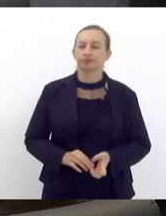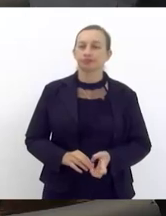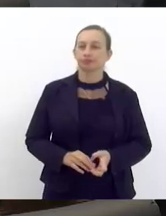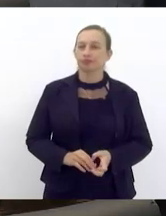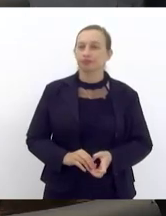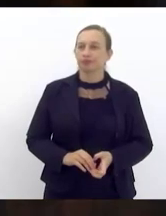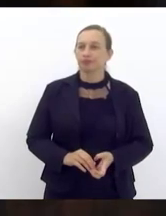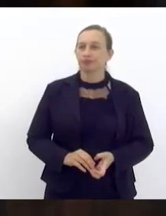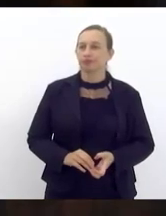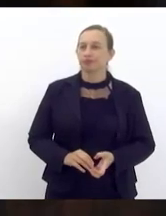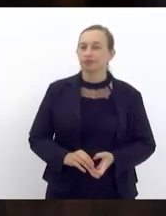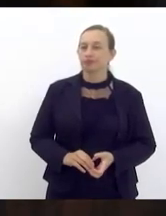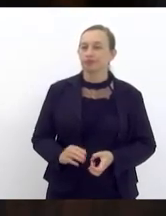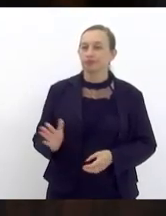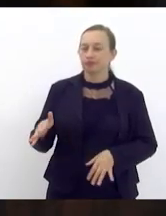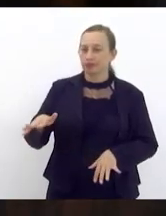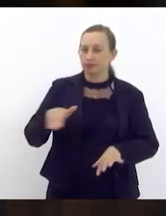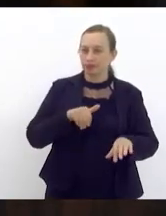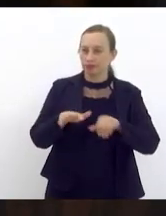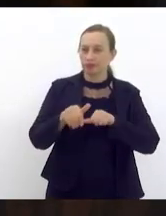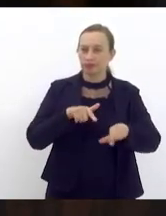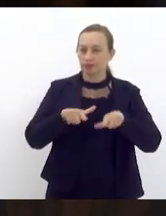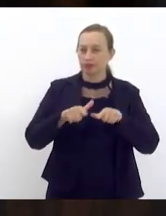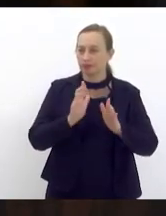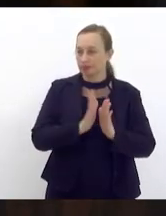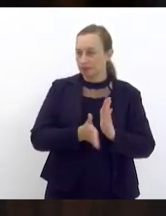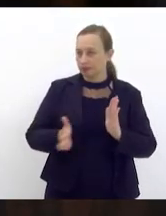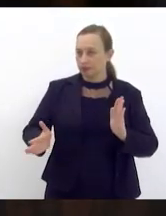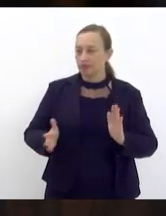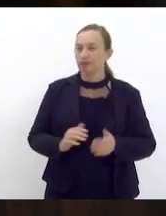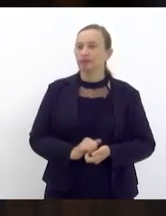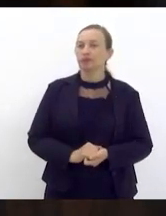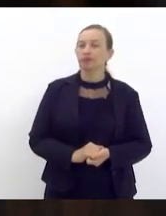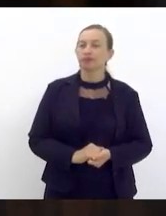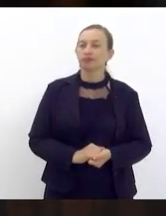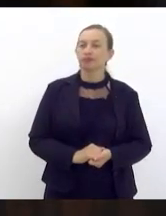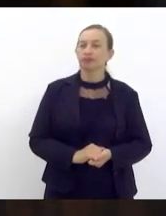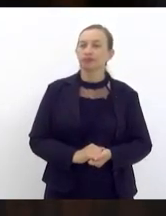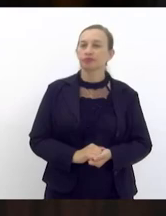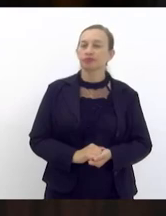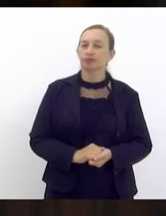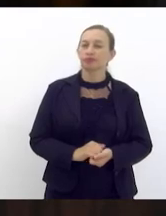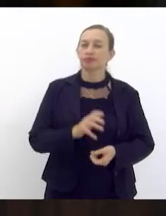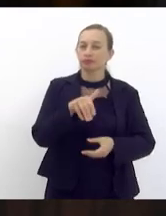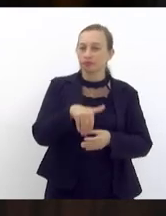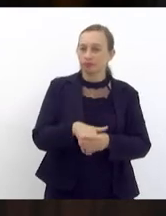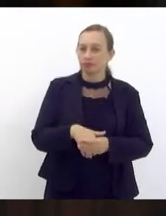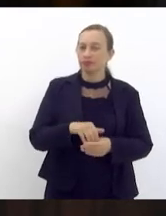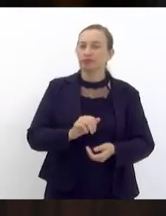vamos chamar nossos trabalhadores a ordem e vamos votar